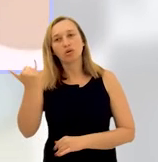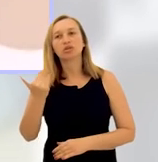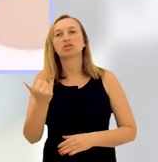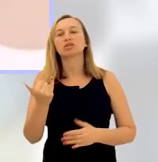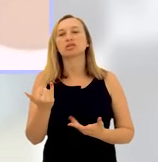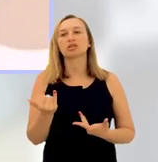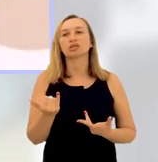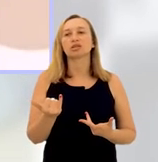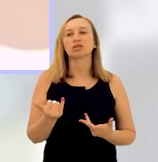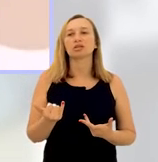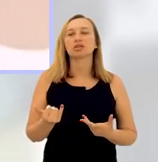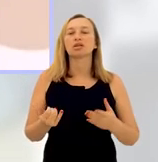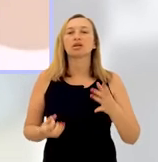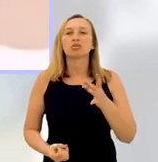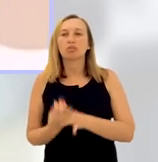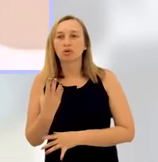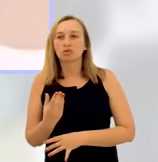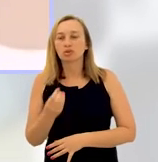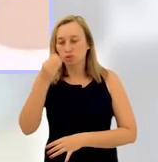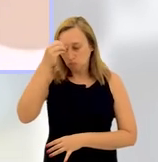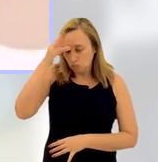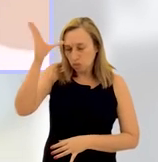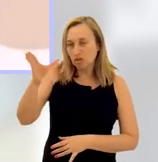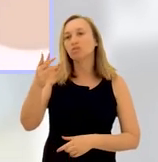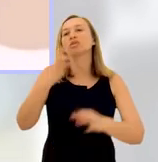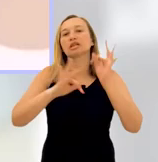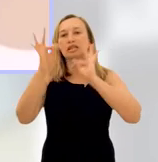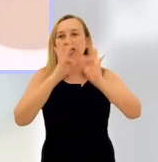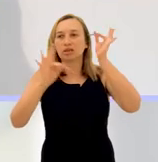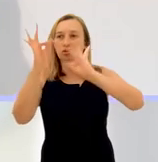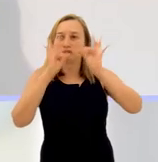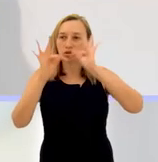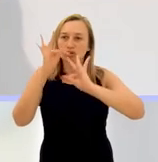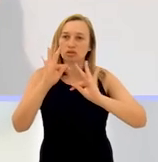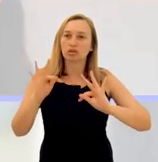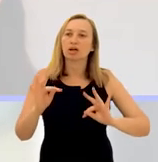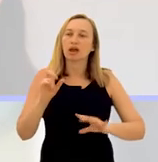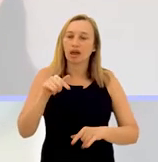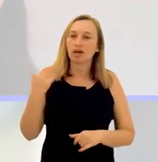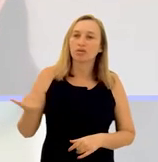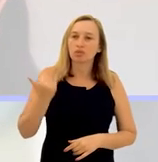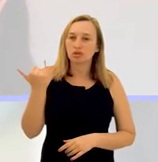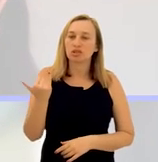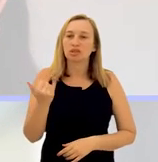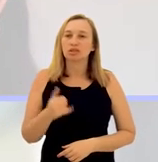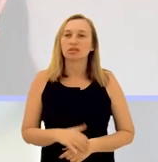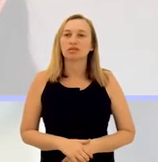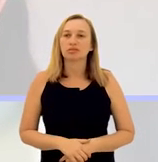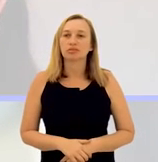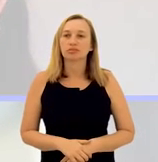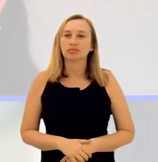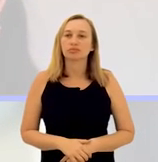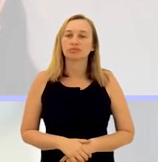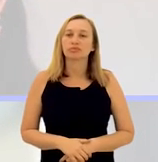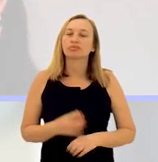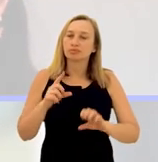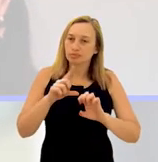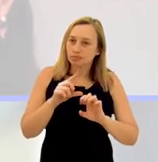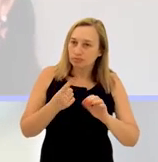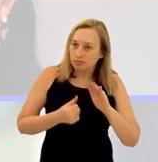um importante meio de produção de conhecimento, produção de tecnologia. Então, é muito importante que, inclusive,